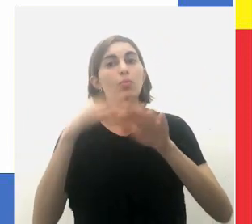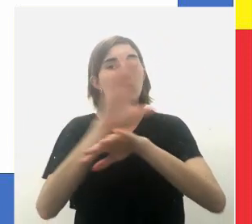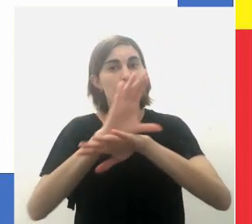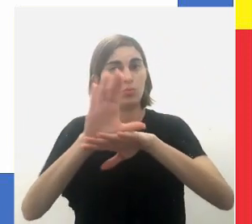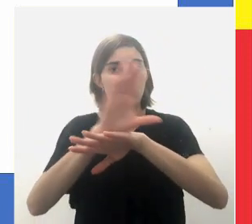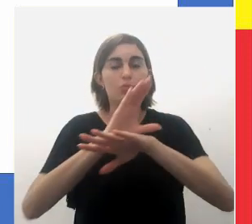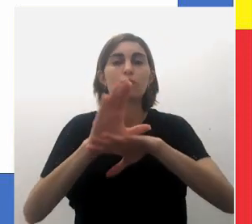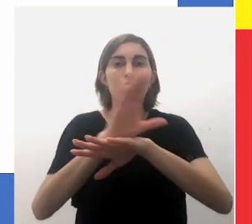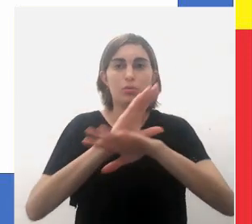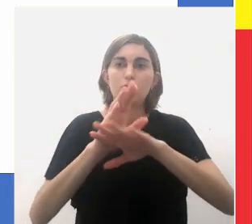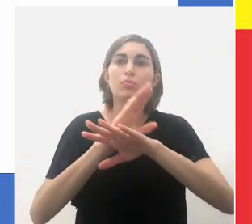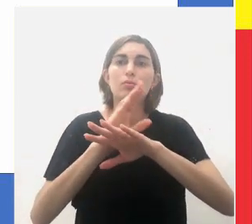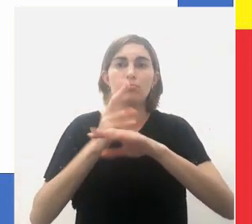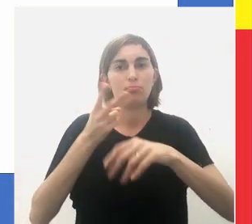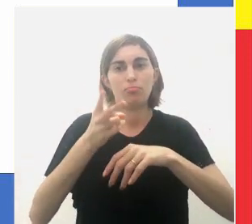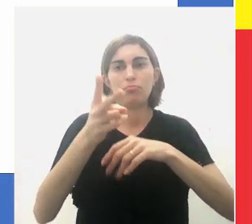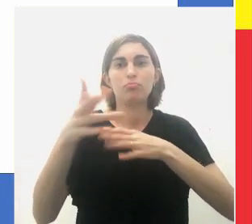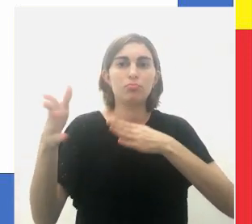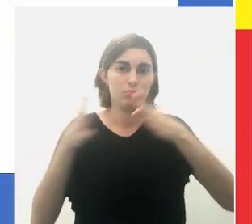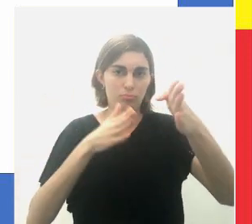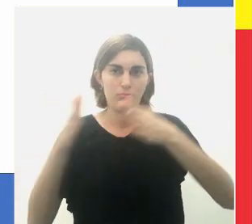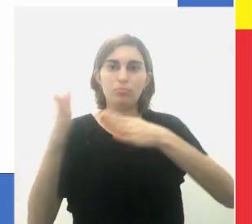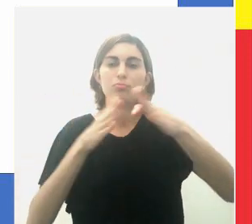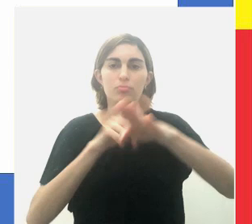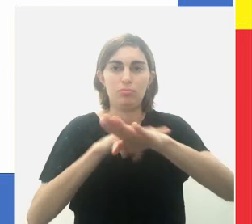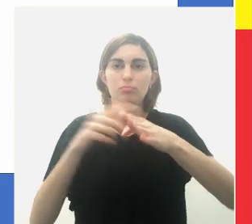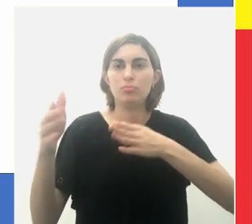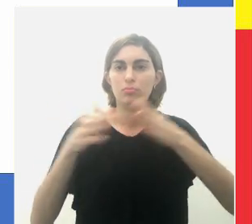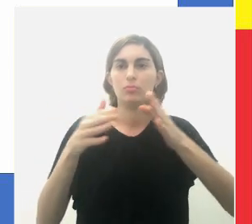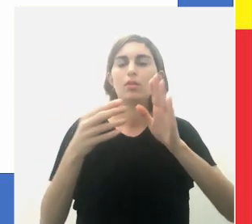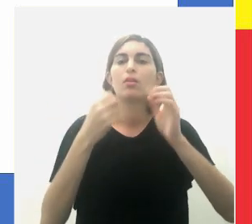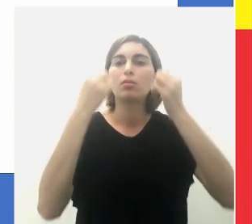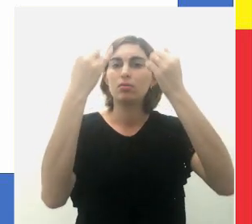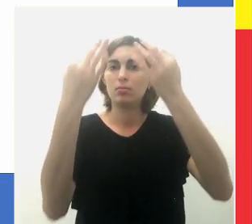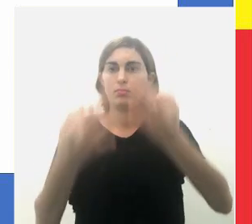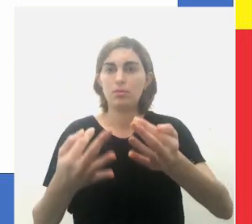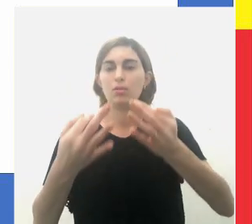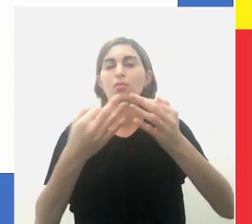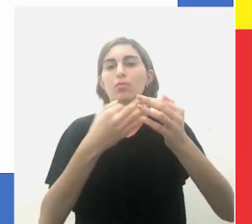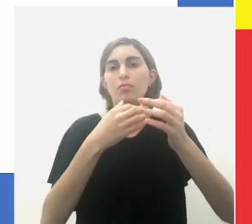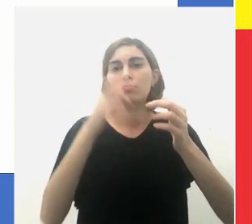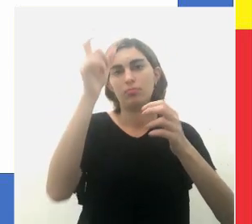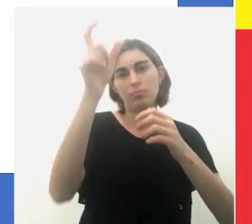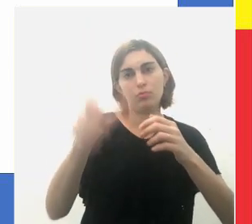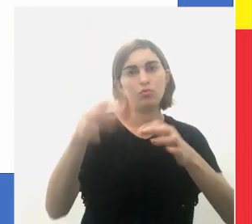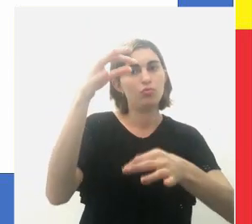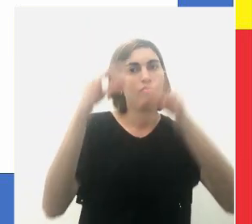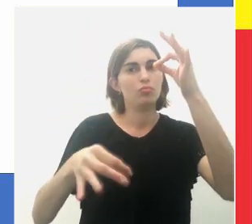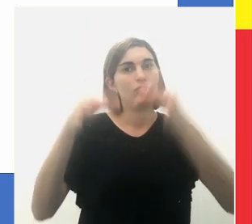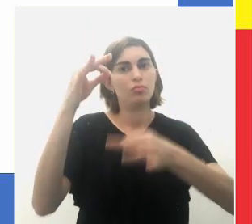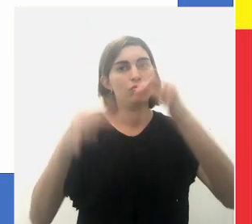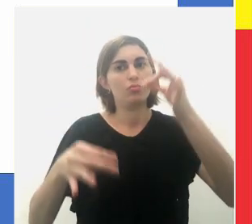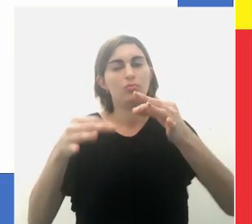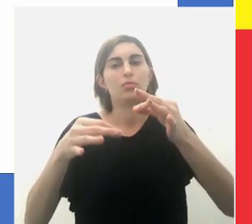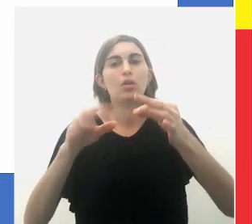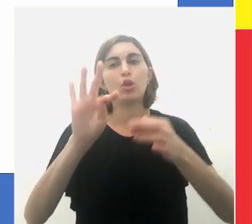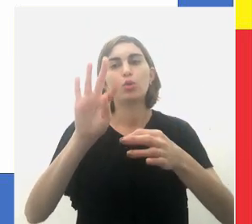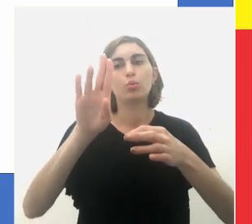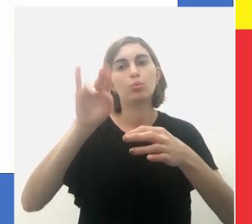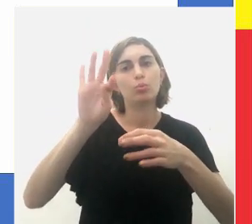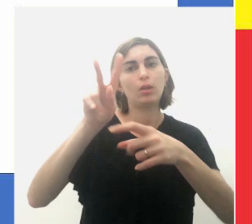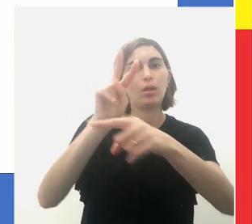a Constituição vigente naquela época estabelecia que a figura jurídica da